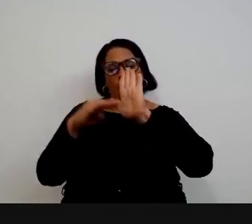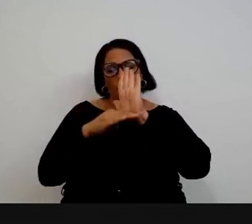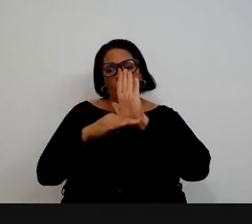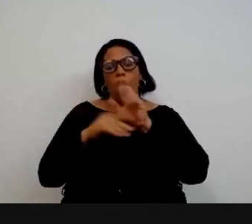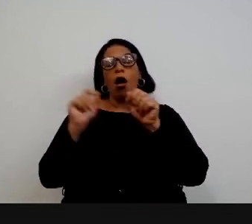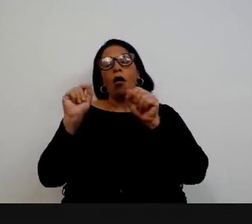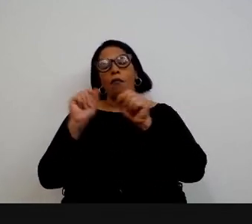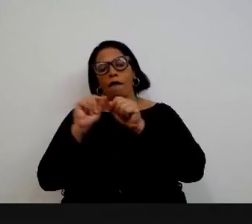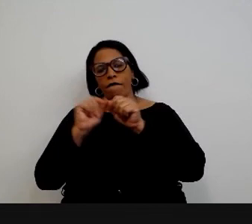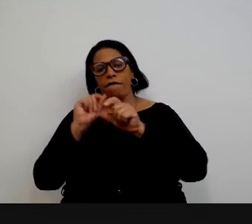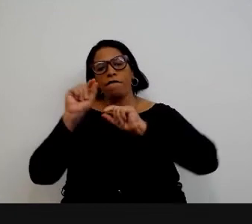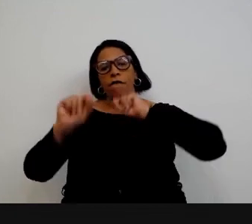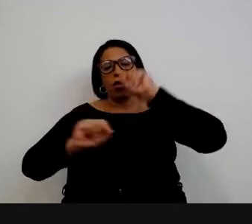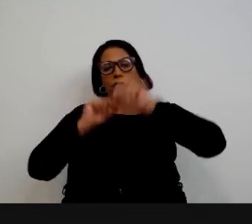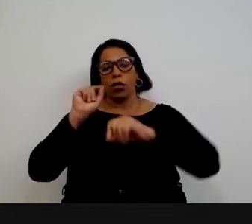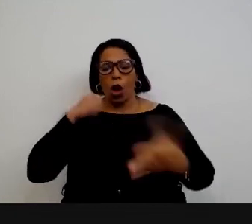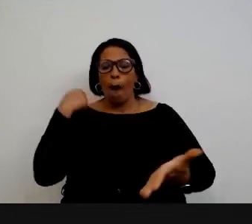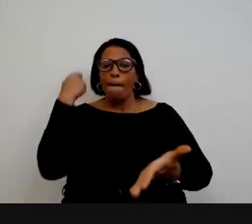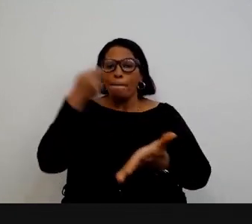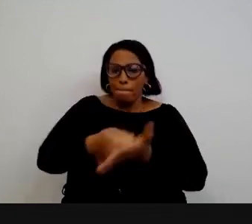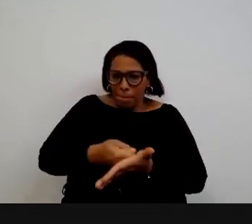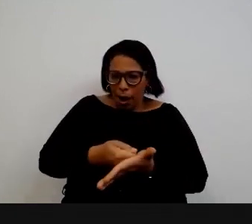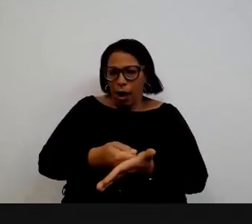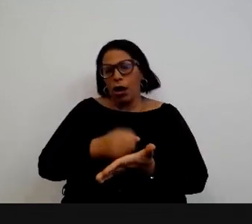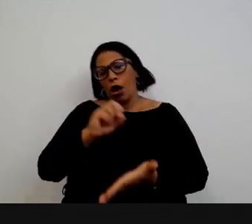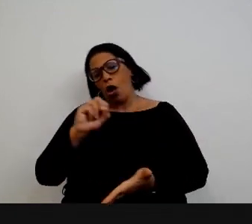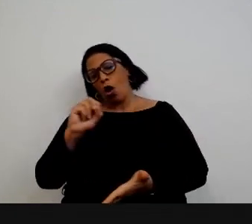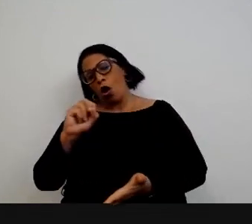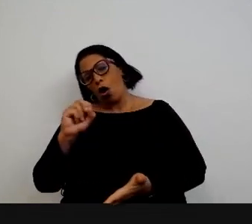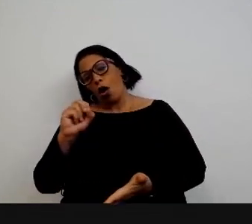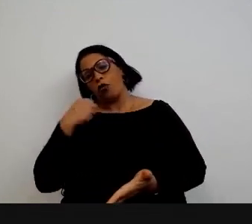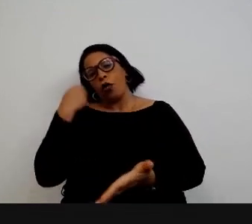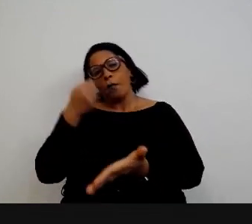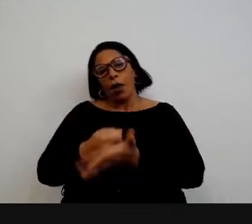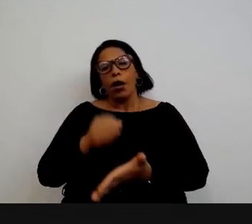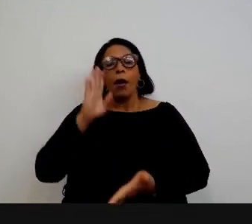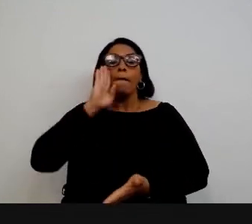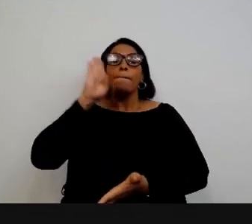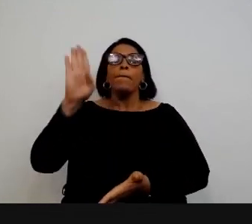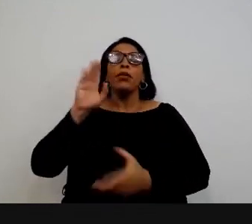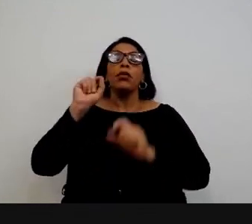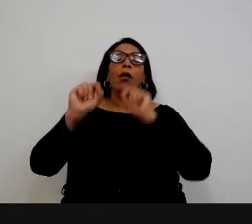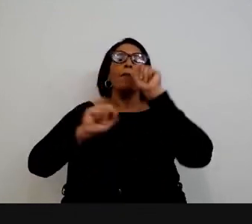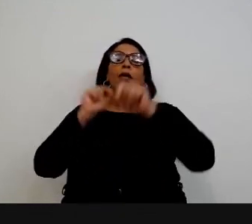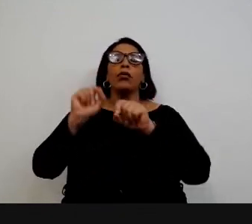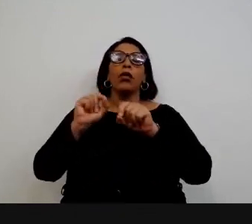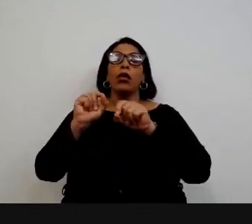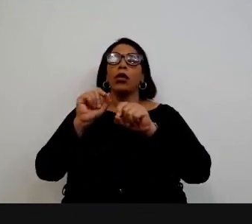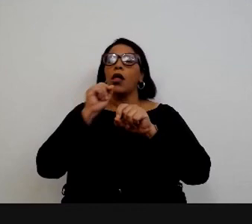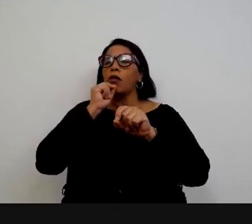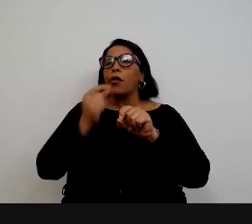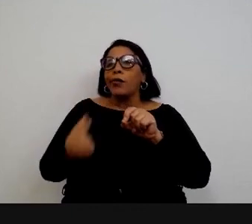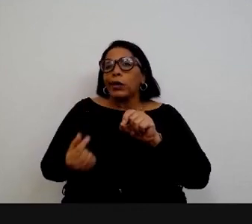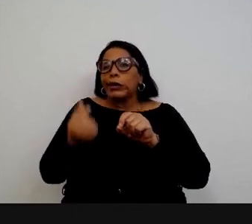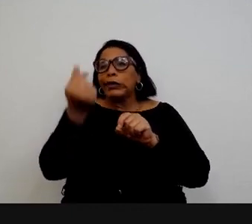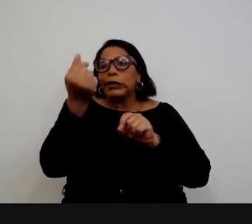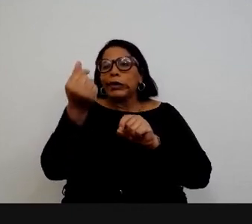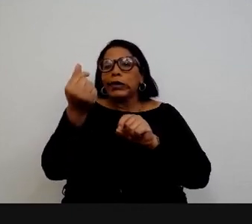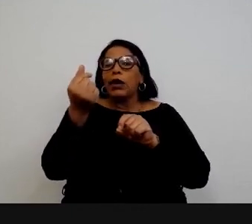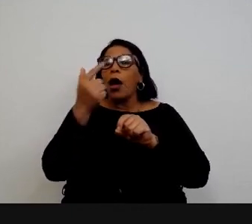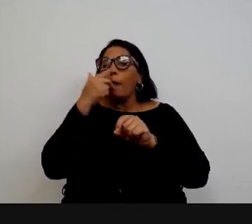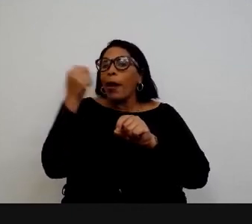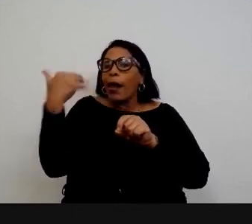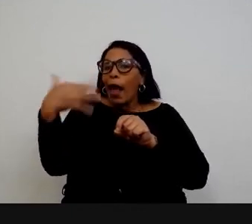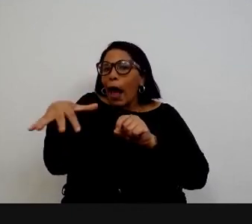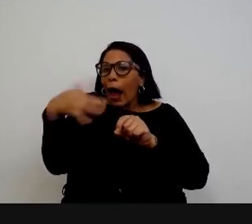ou pagando pelo serviço principalmente quando a gente tem uma uma distorção cambial maior isso se torna muito